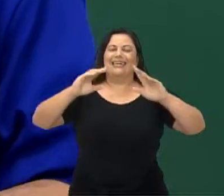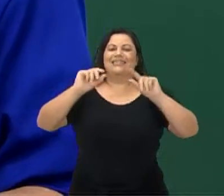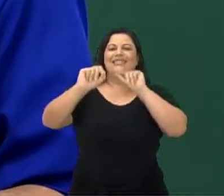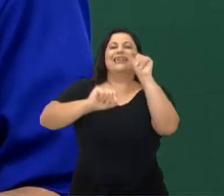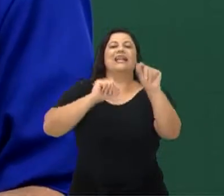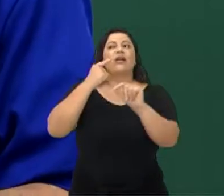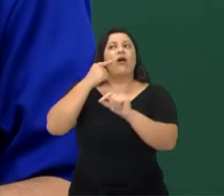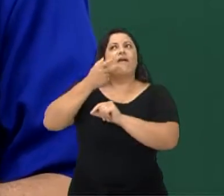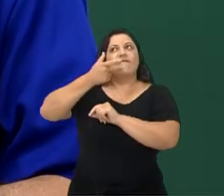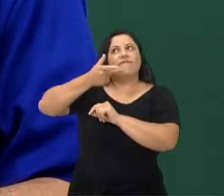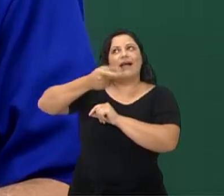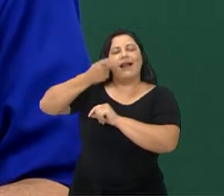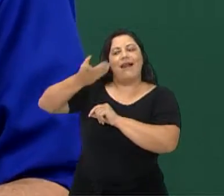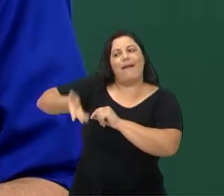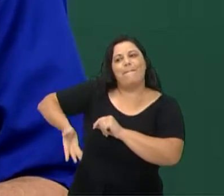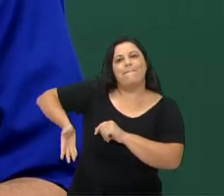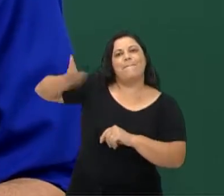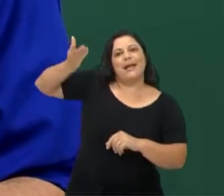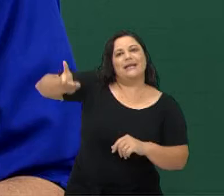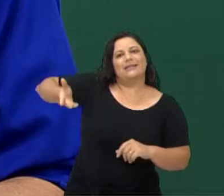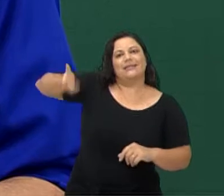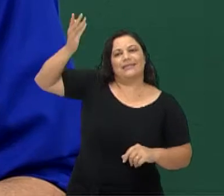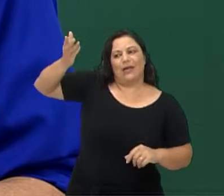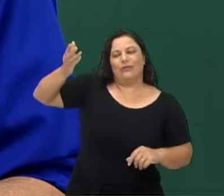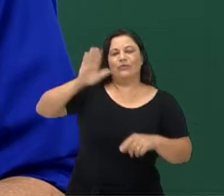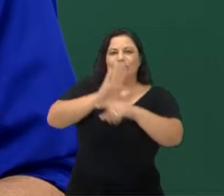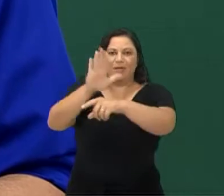pouquinho mais alto aí pra ajudar vocês, tá?